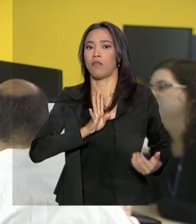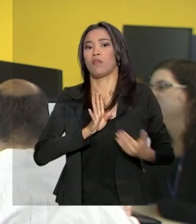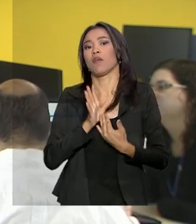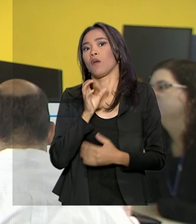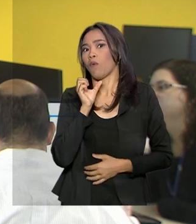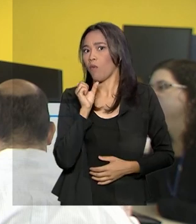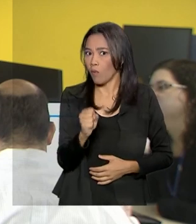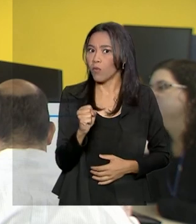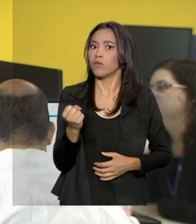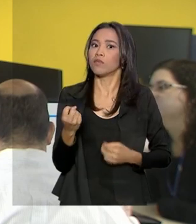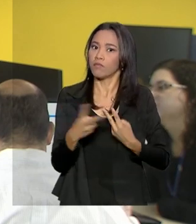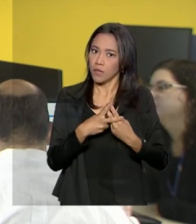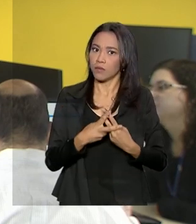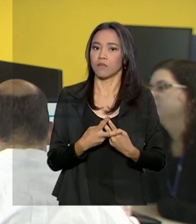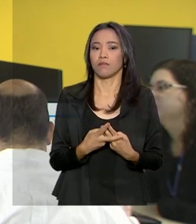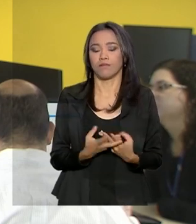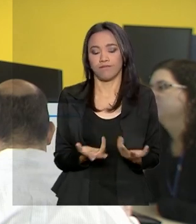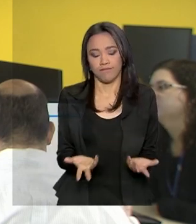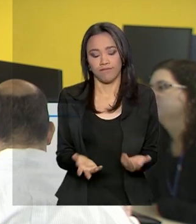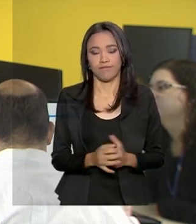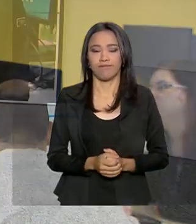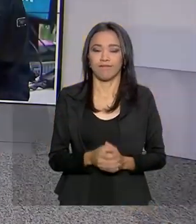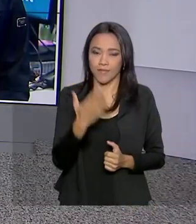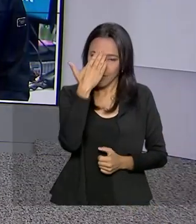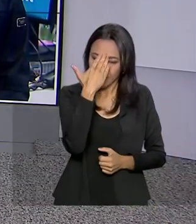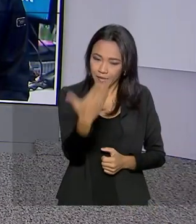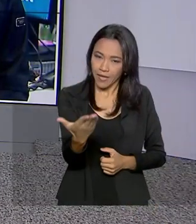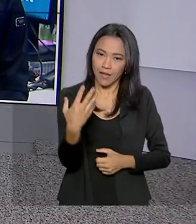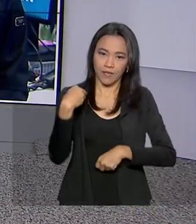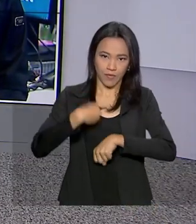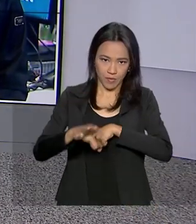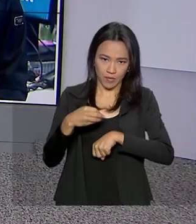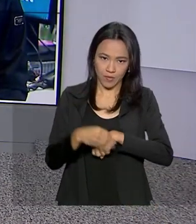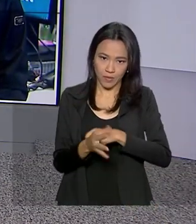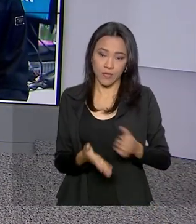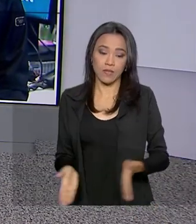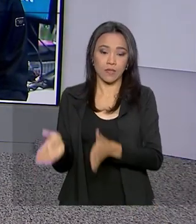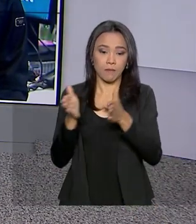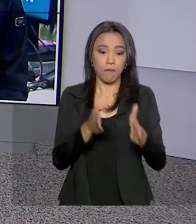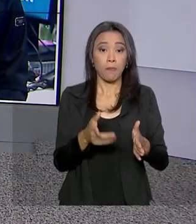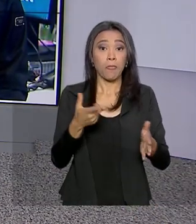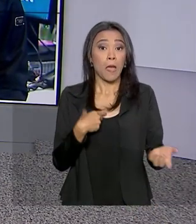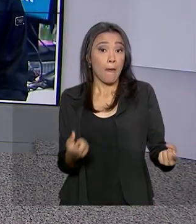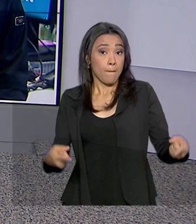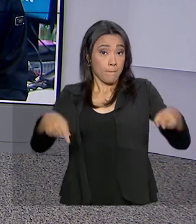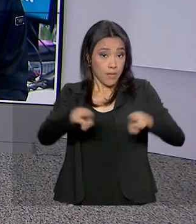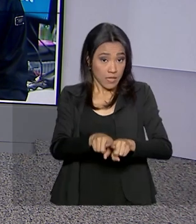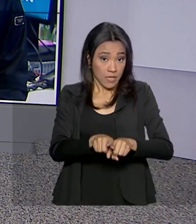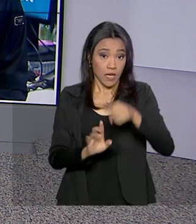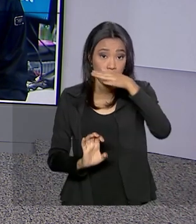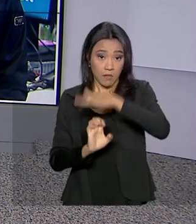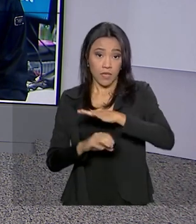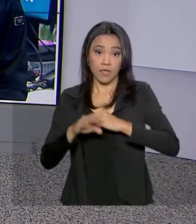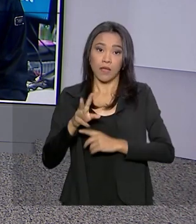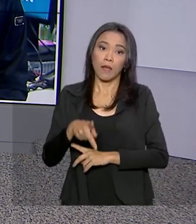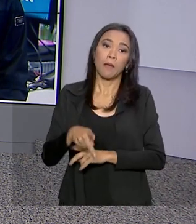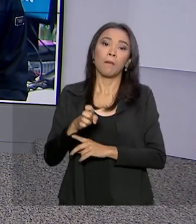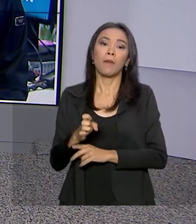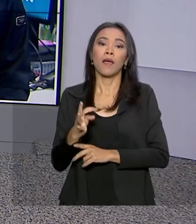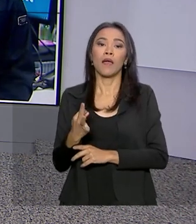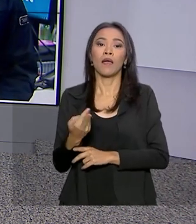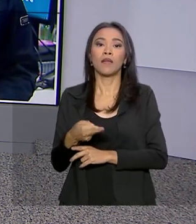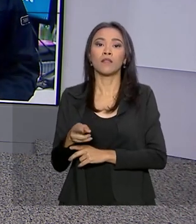anos de reclusão. Renata. Obrigada, Marcelo, pelas suas informações. E olha, uma parceria entre a Petrobras e o Sebrae quer